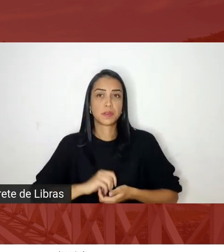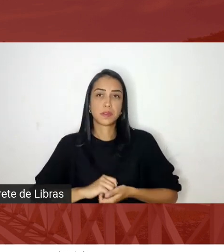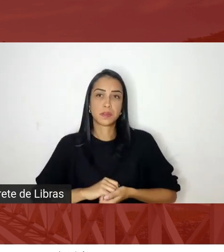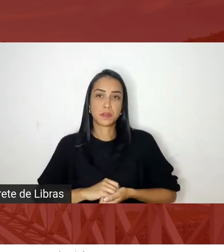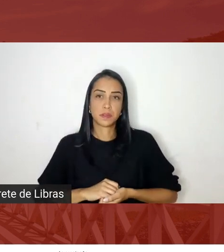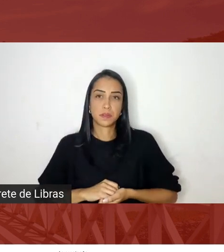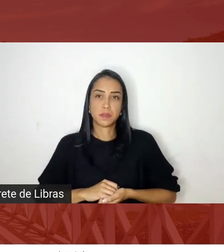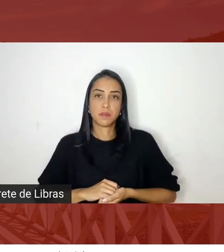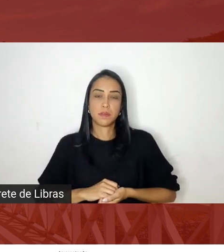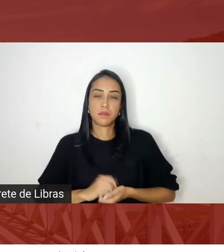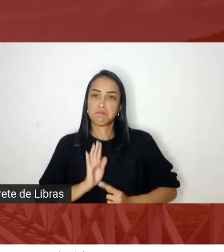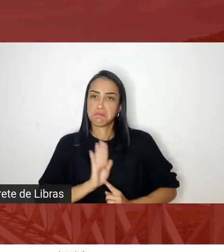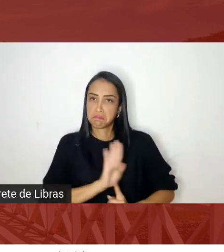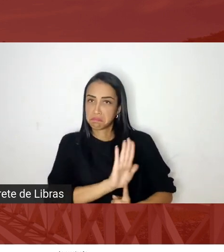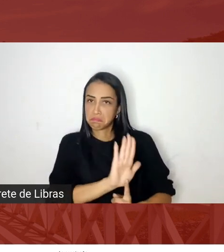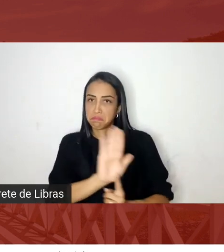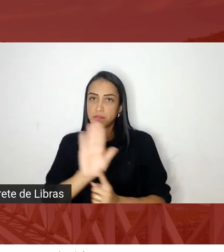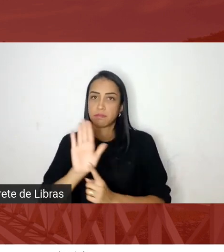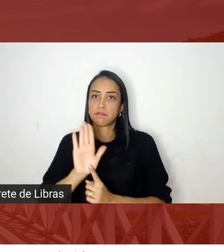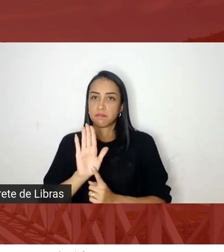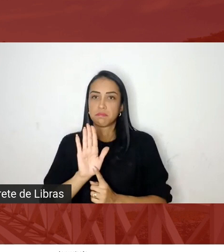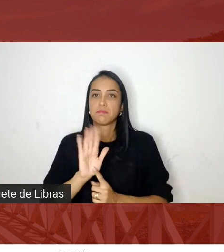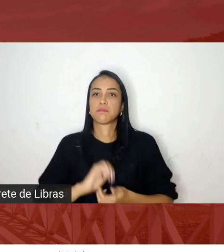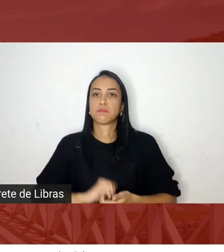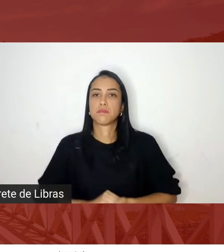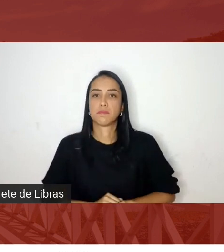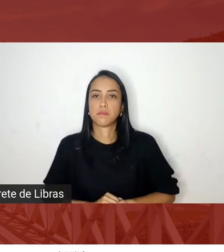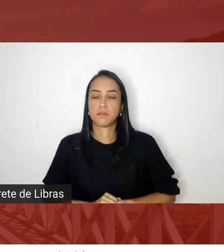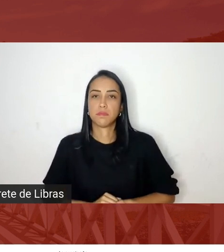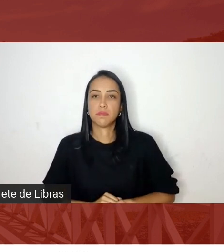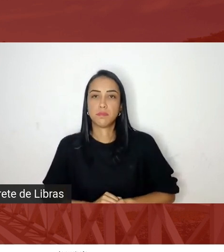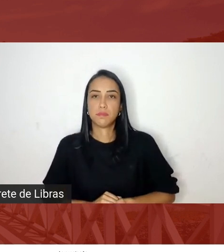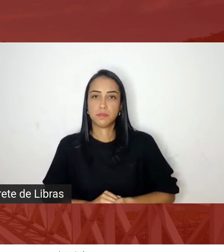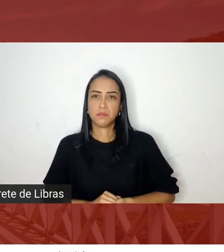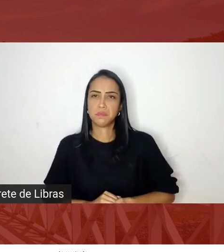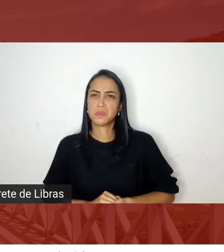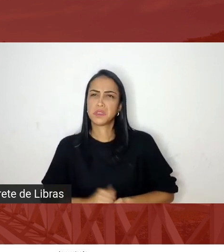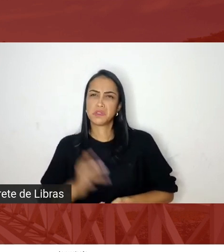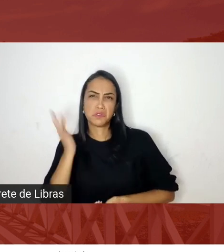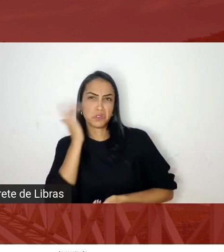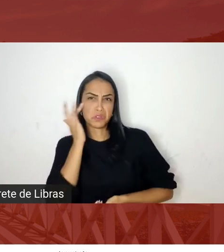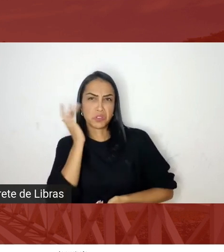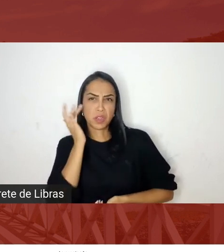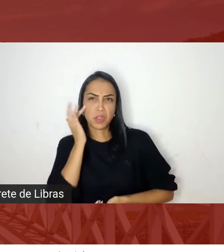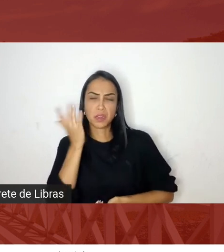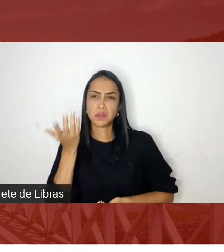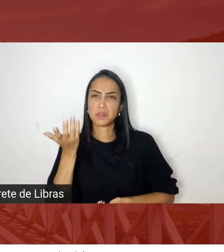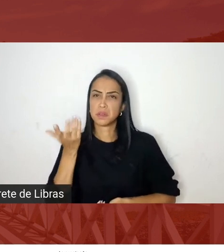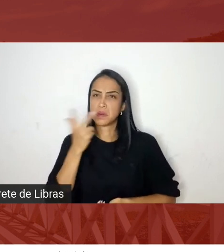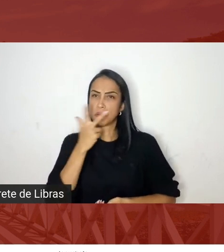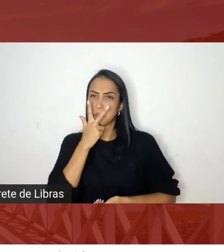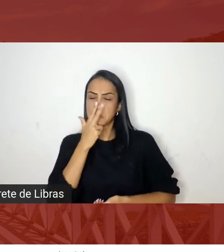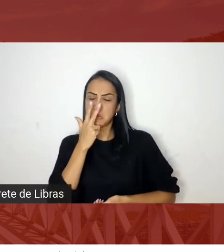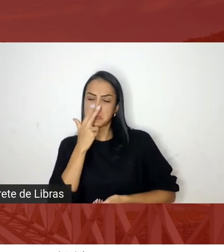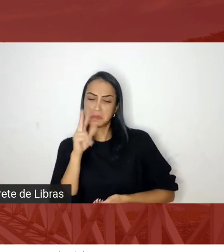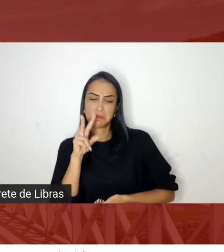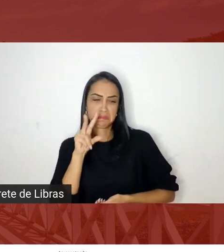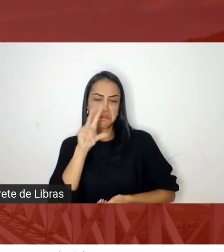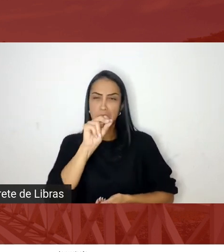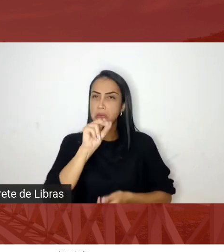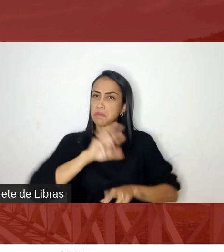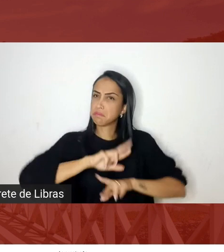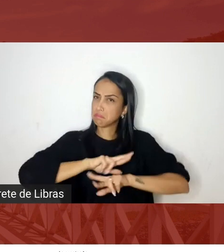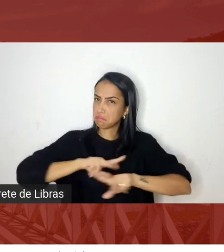apresentam esse tipo de atitude que nega a diversidade que